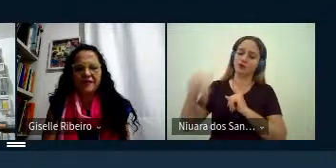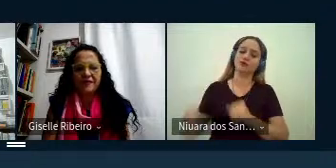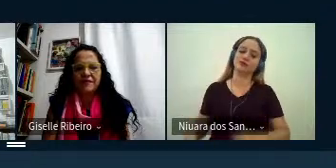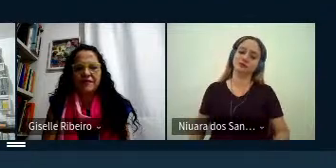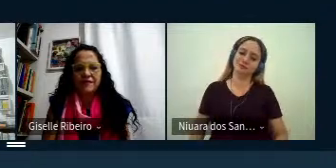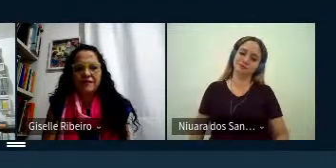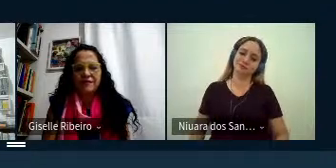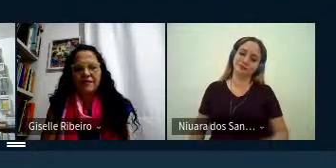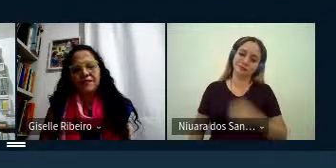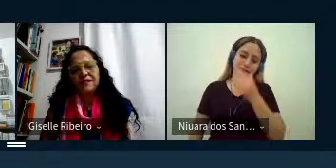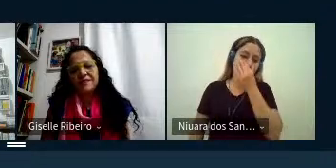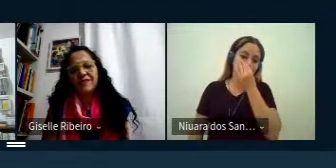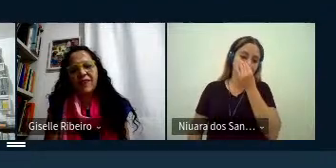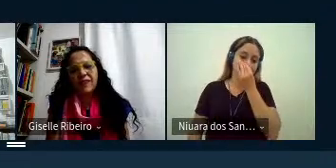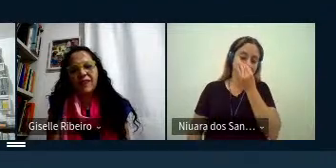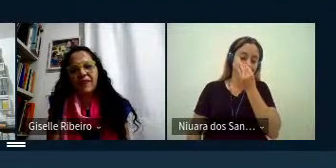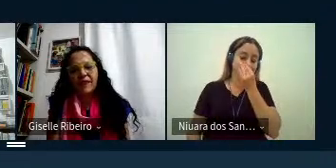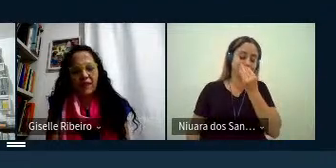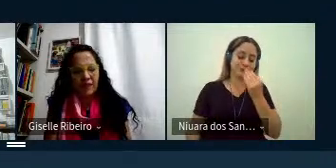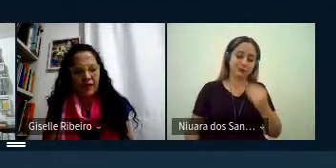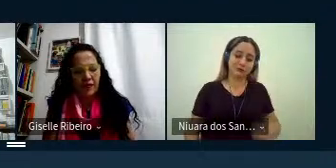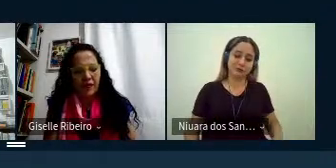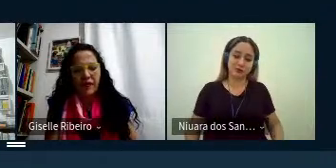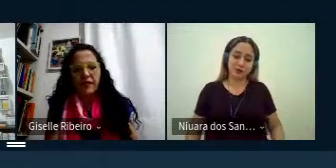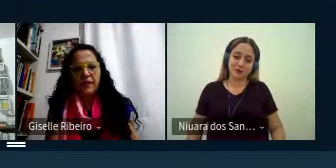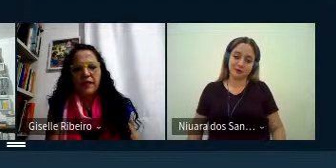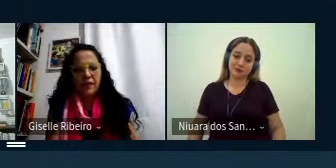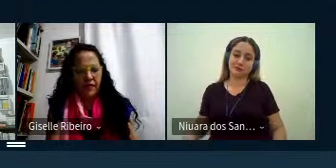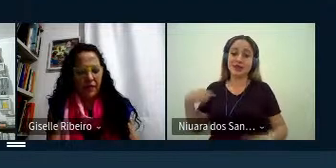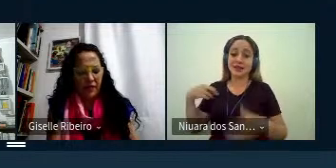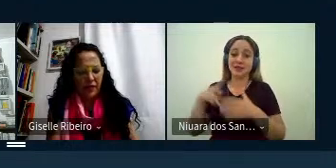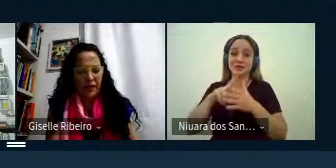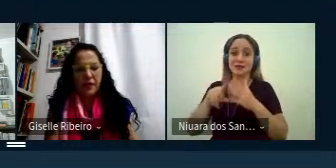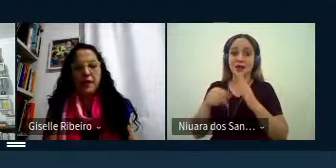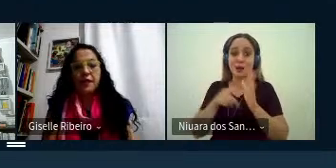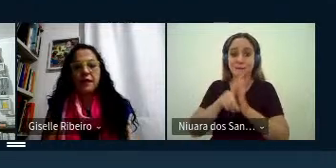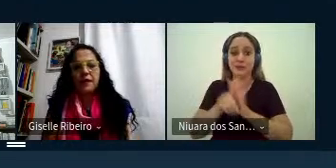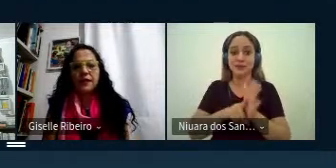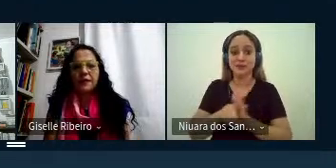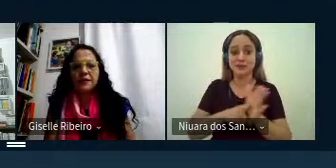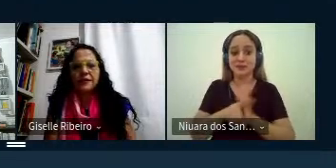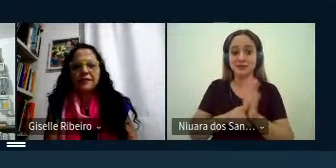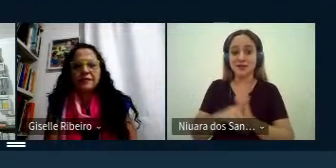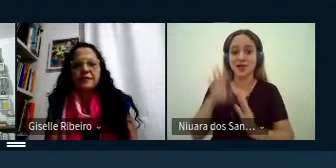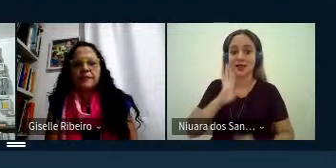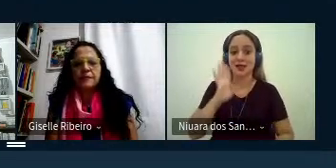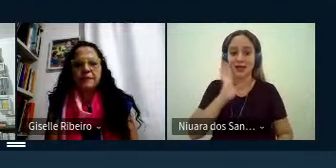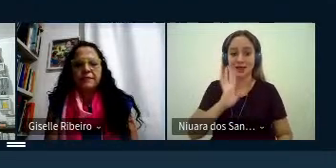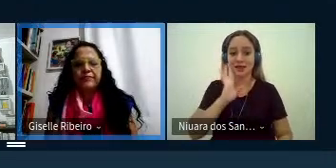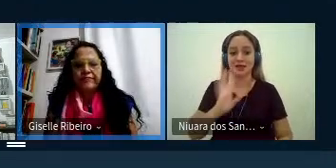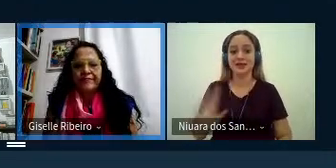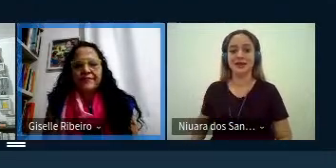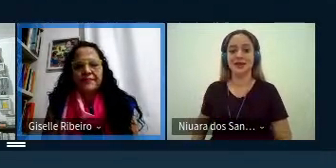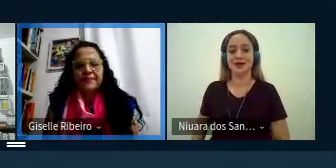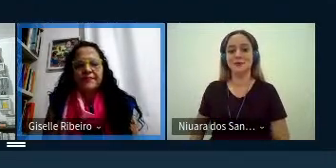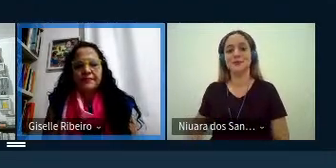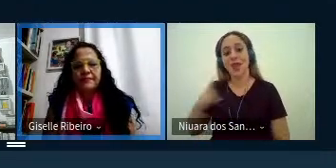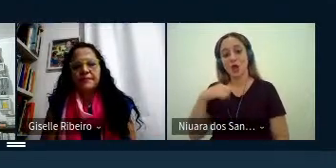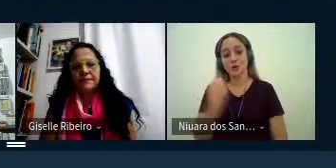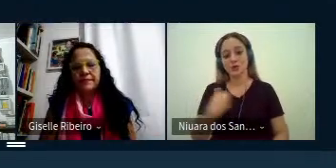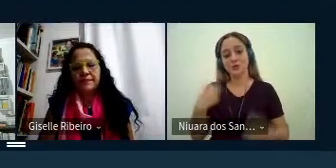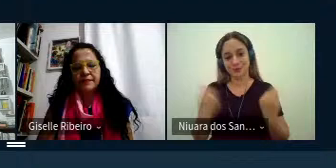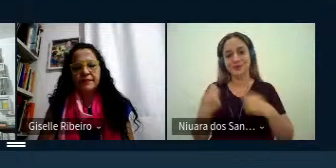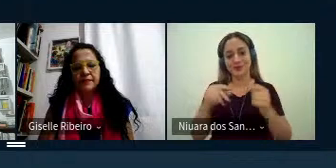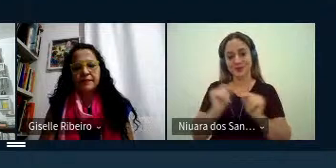como Cássio comentou há tanta pesquisa tanta pesquisa interessante que nós precisamos